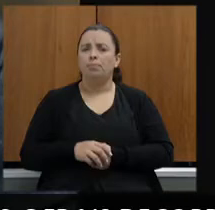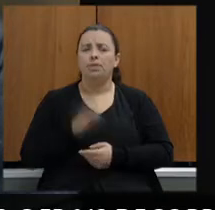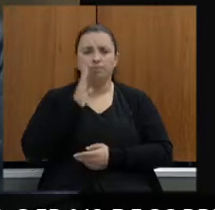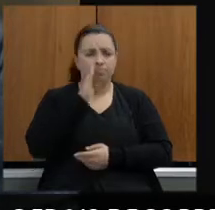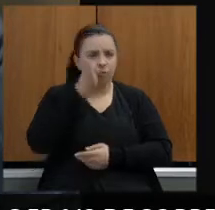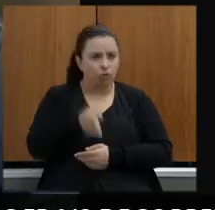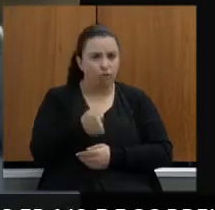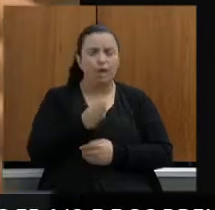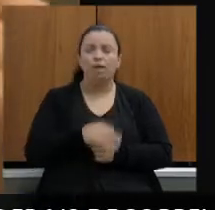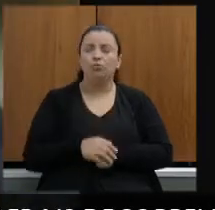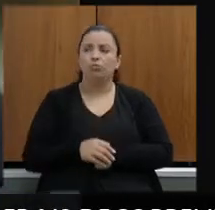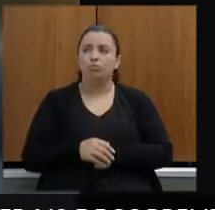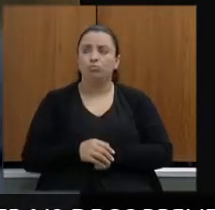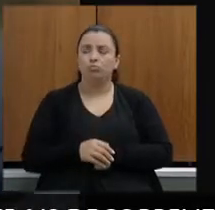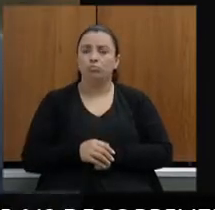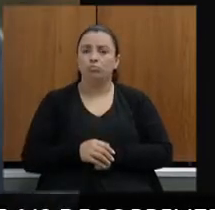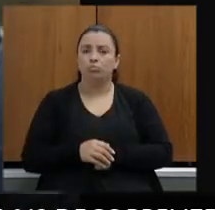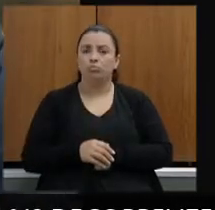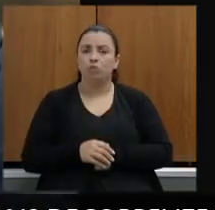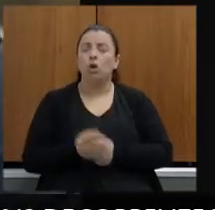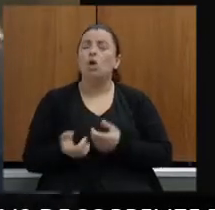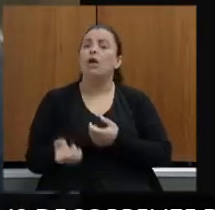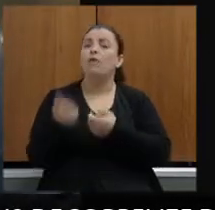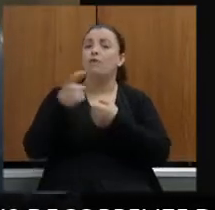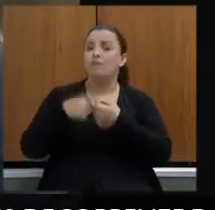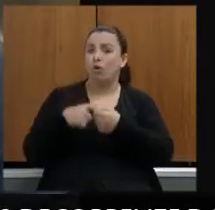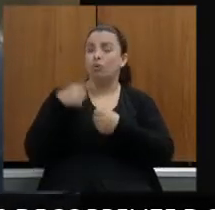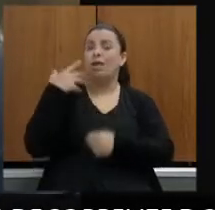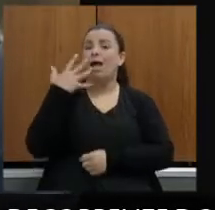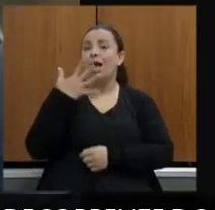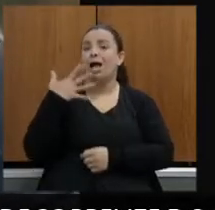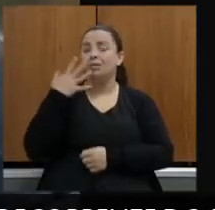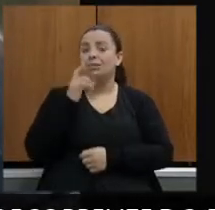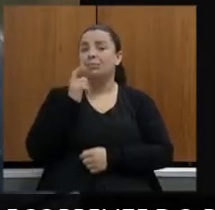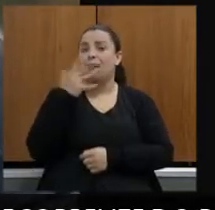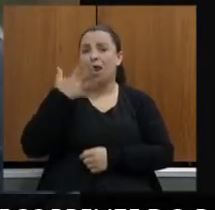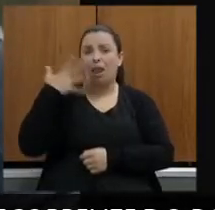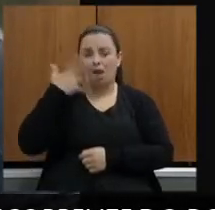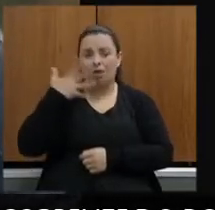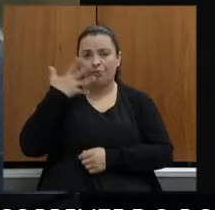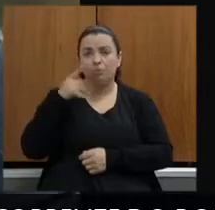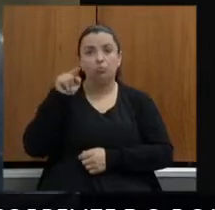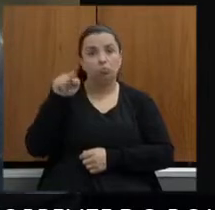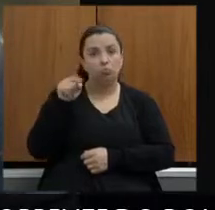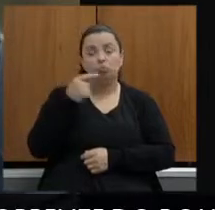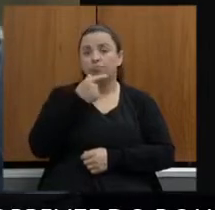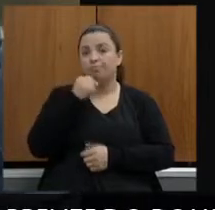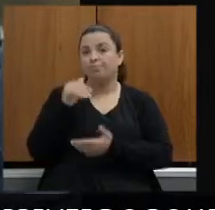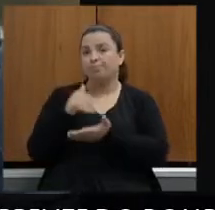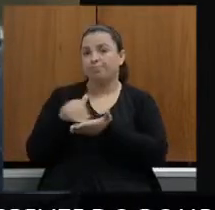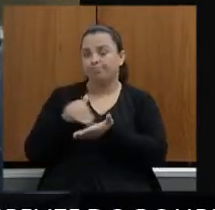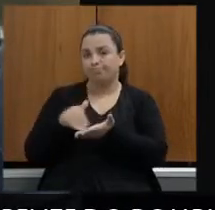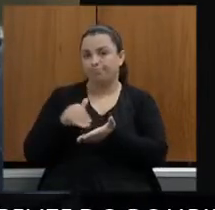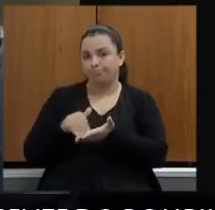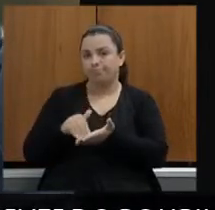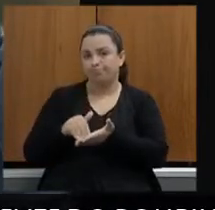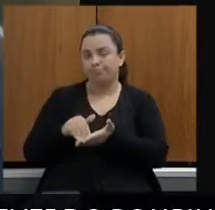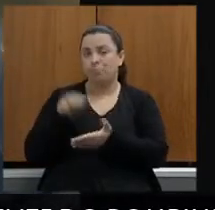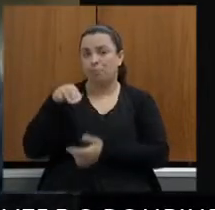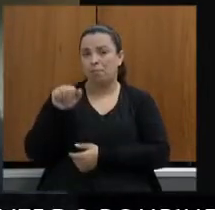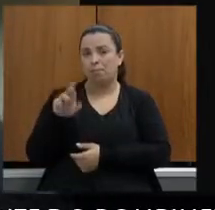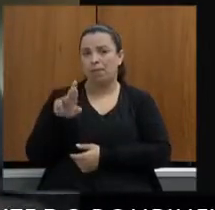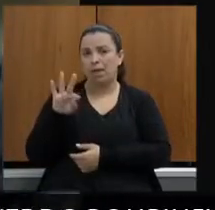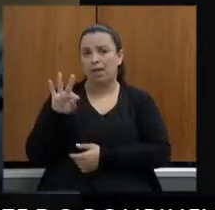voltar aqui as palavras iniciais do nobre secretário Fernando Marcato porque